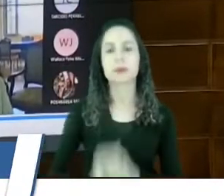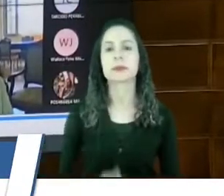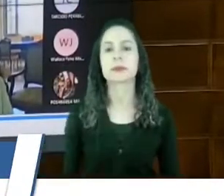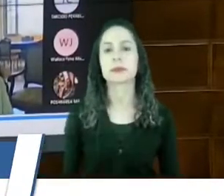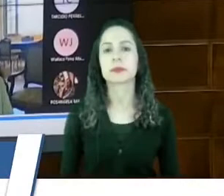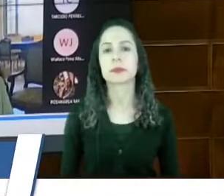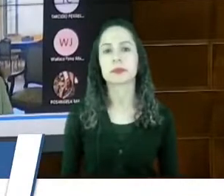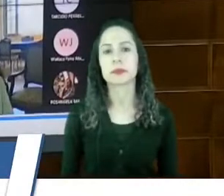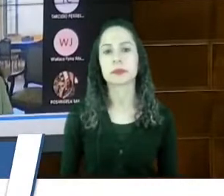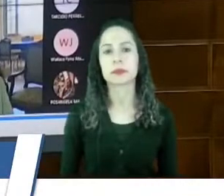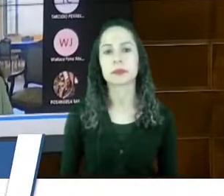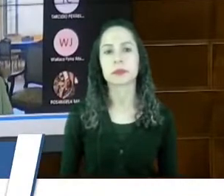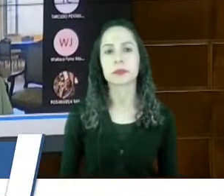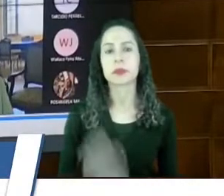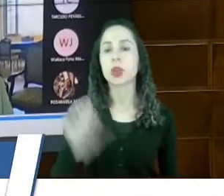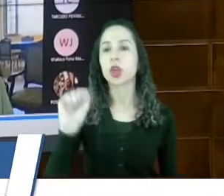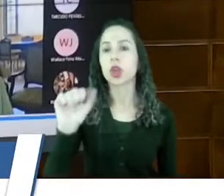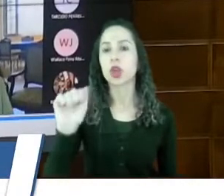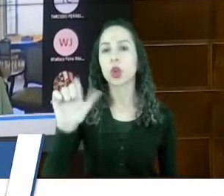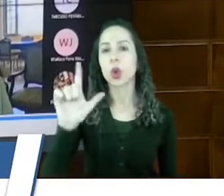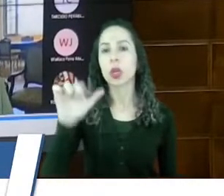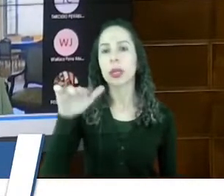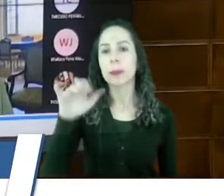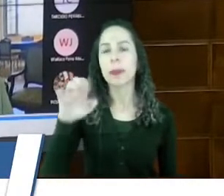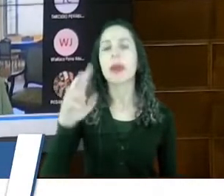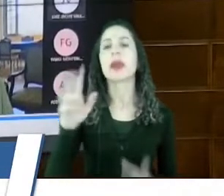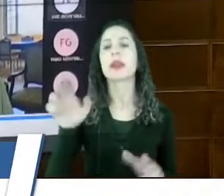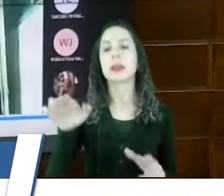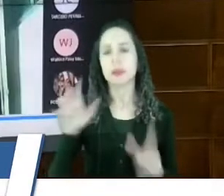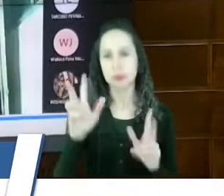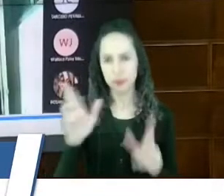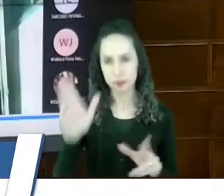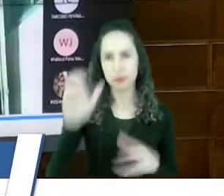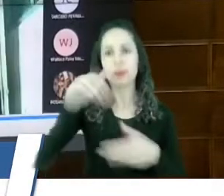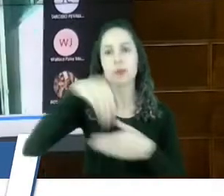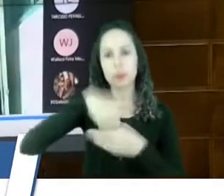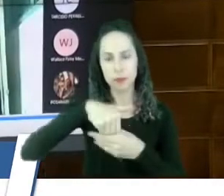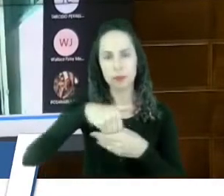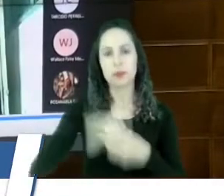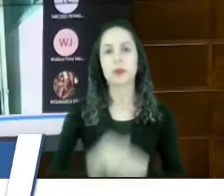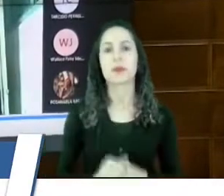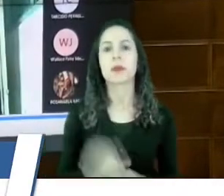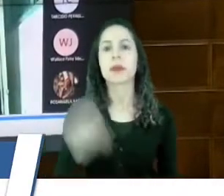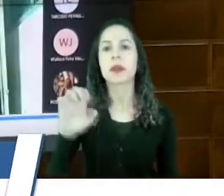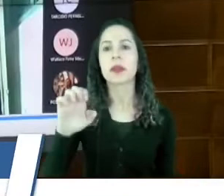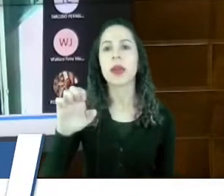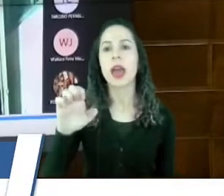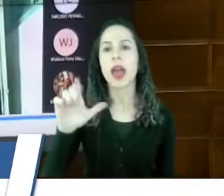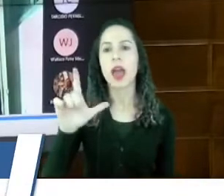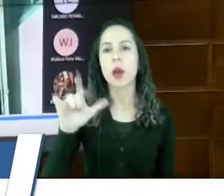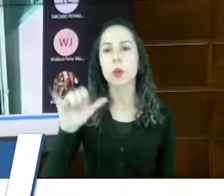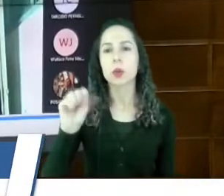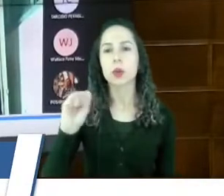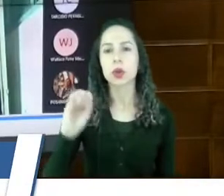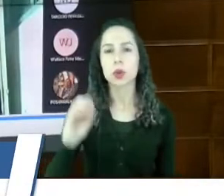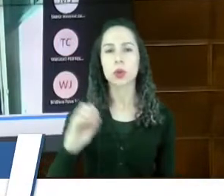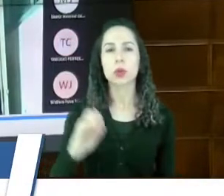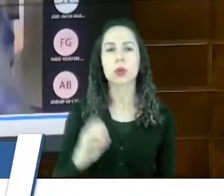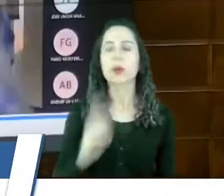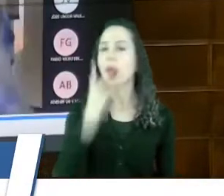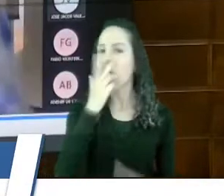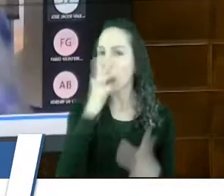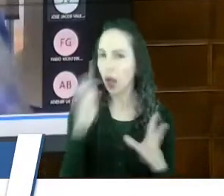Costabile Solimene. Relator sem modulação. Elcio Trujillo. Com o relator sem